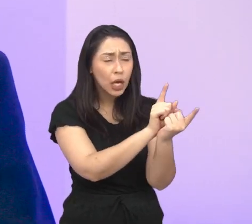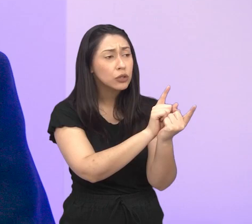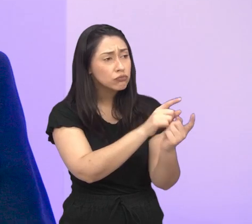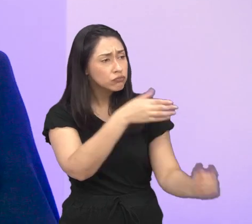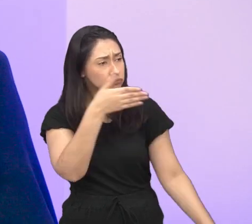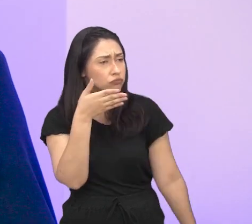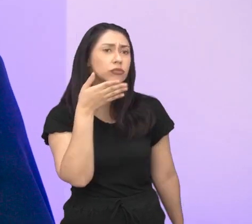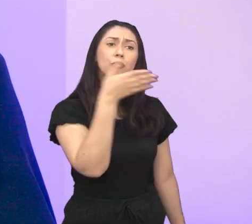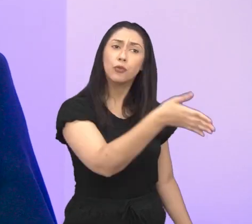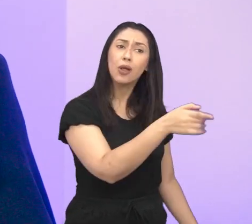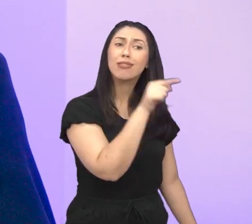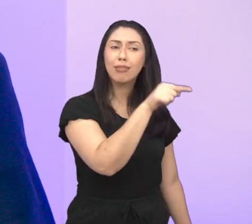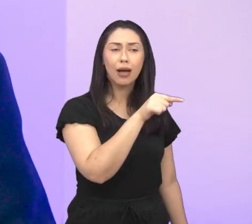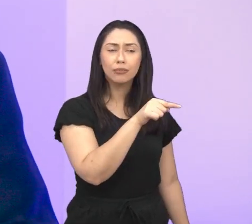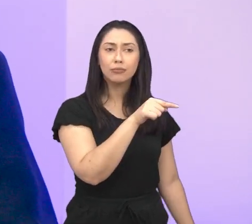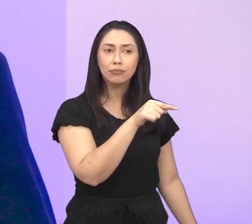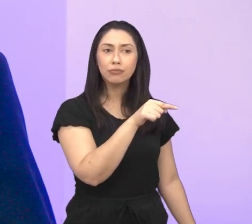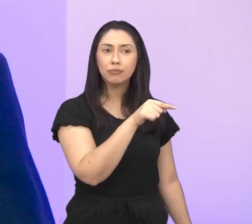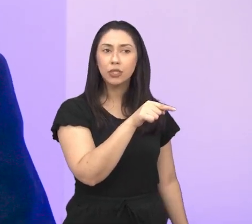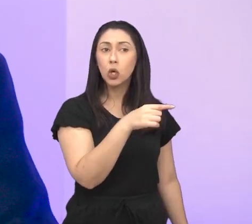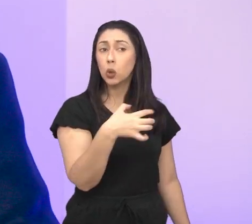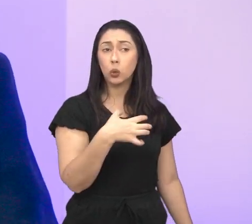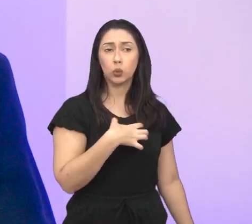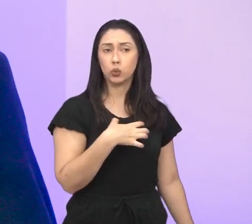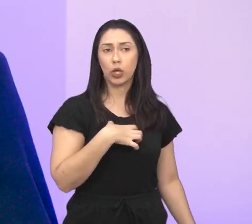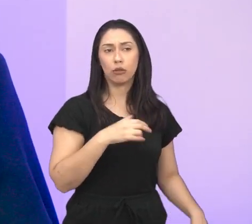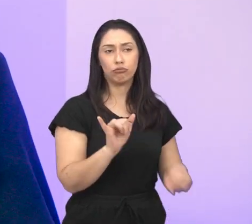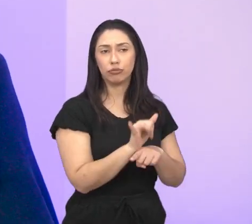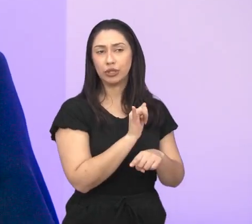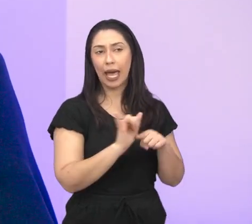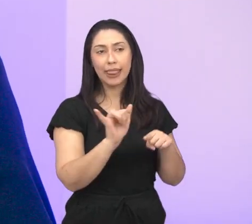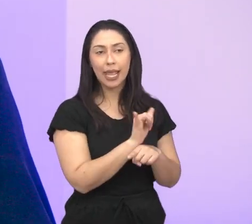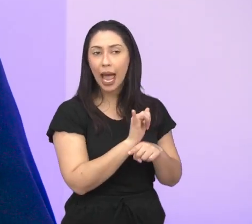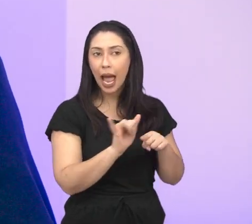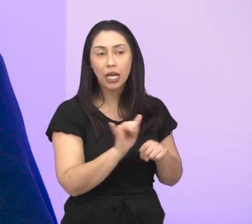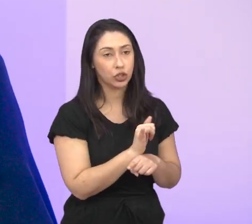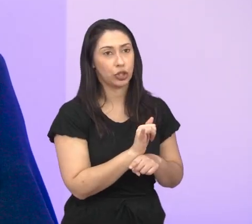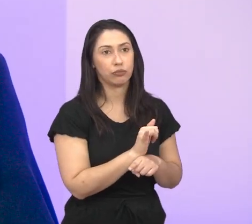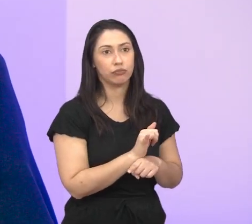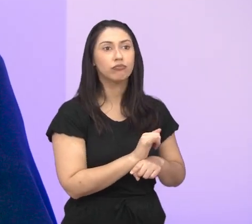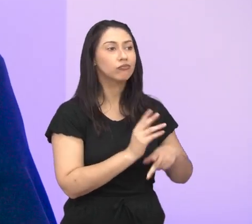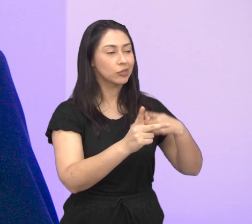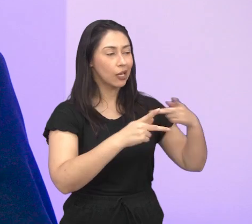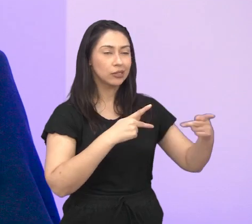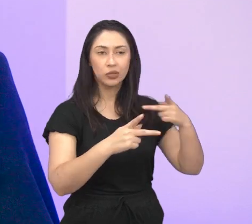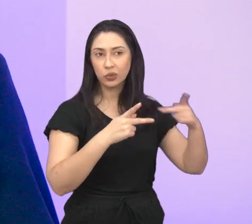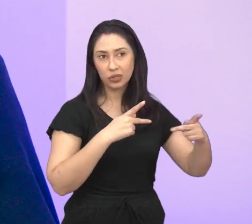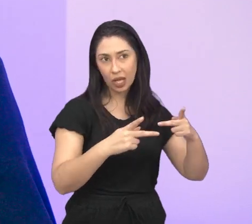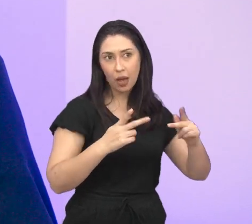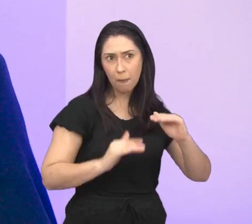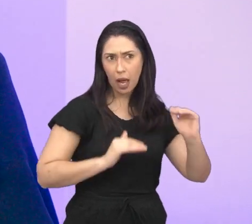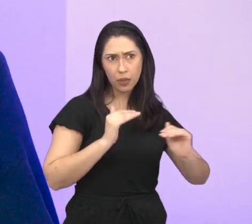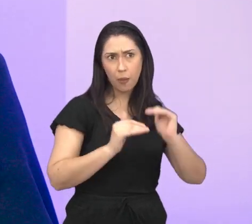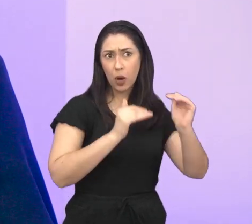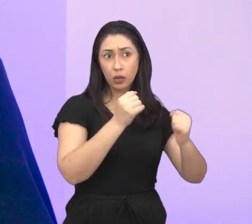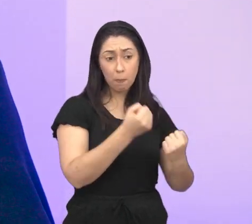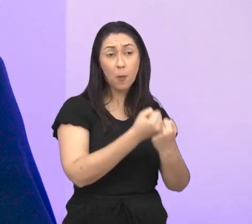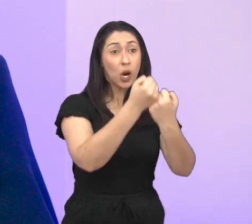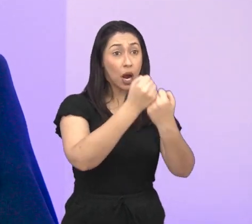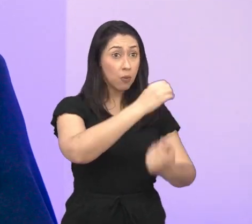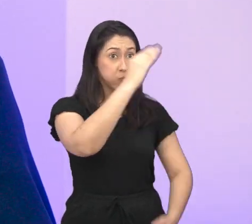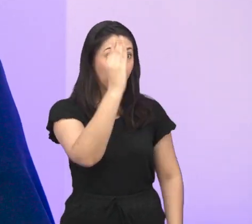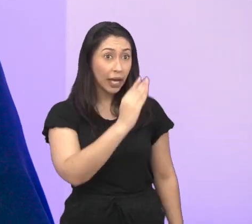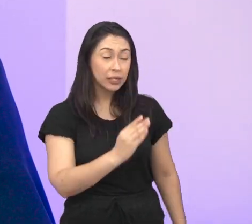dentro do Brasil, como ela funciona, o que ela representa hoje no desenvolvimento do nosso país, né?